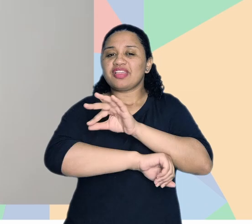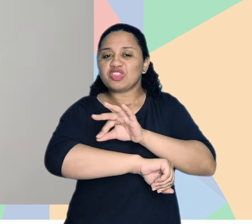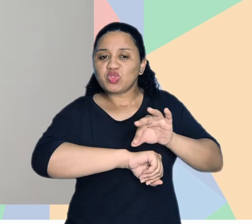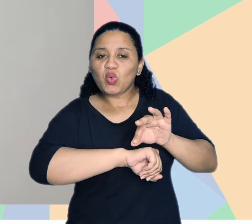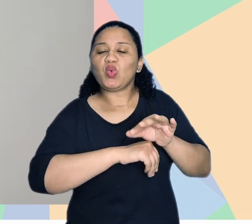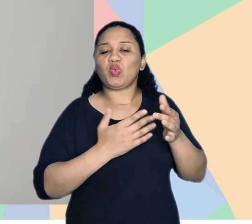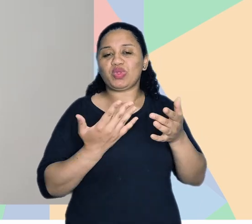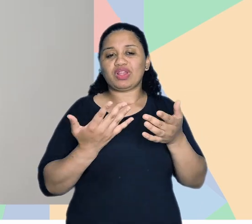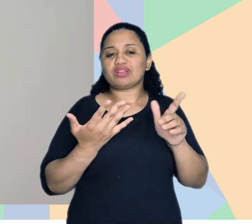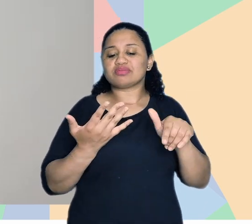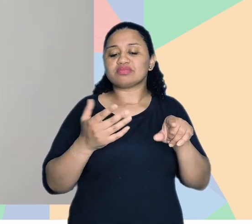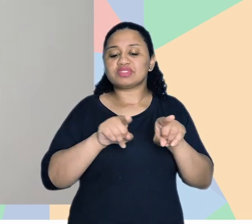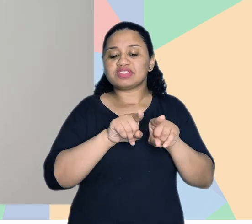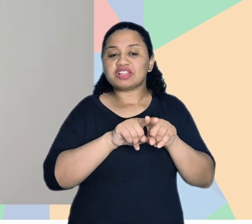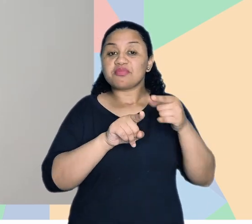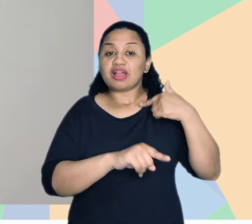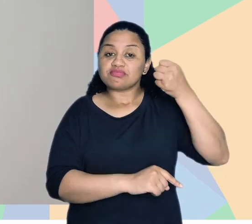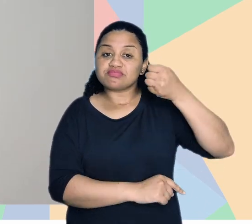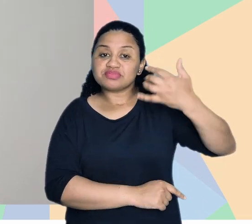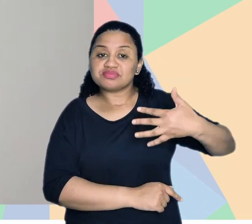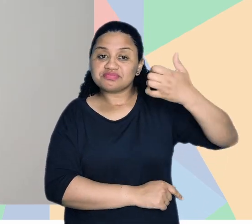um pouquinho mais sobre arquitetura sobre